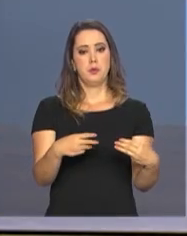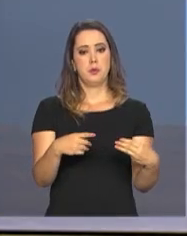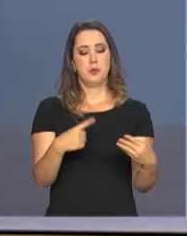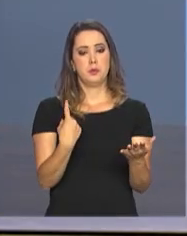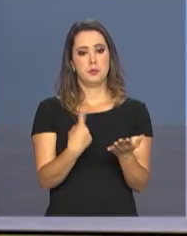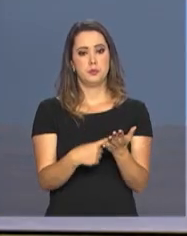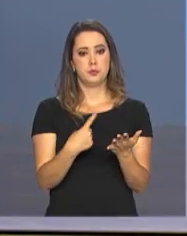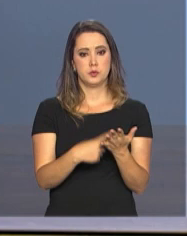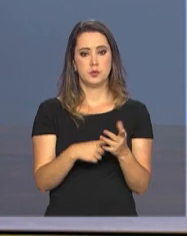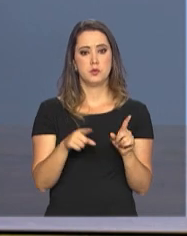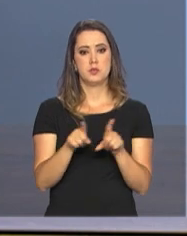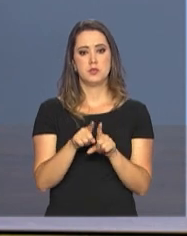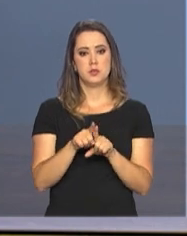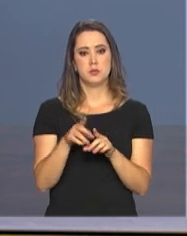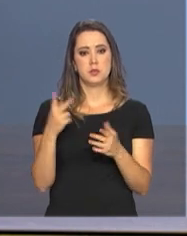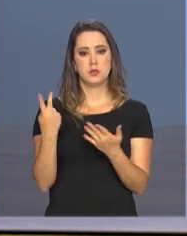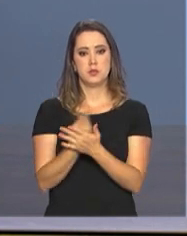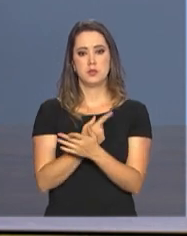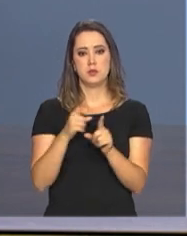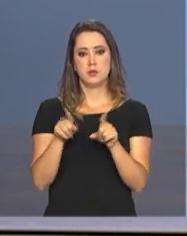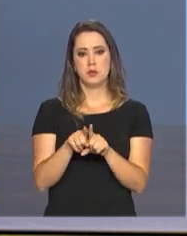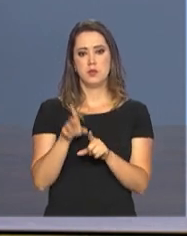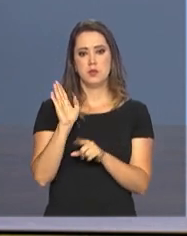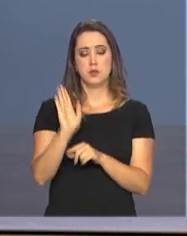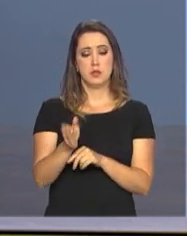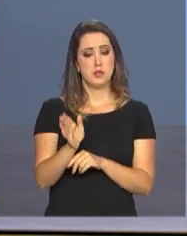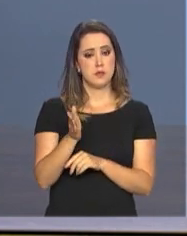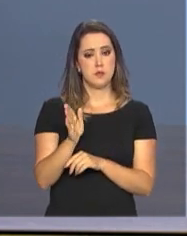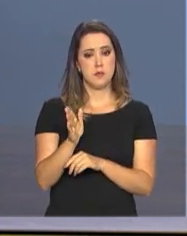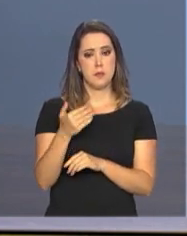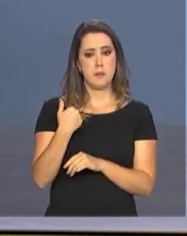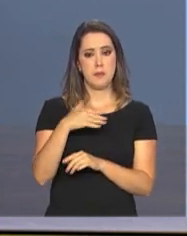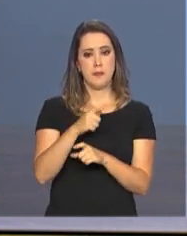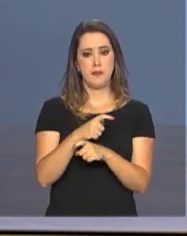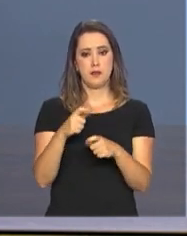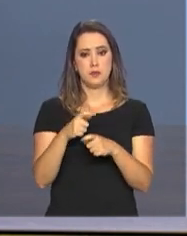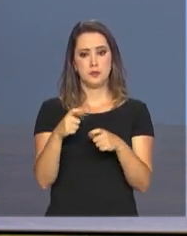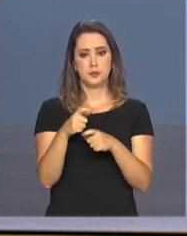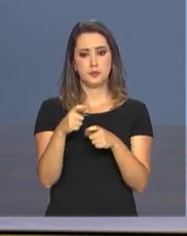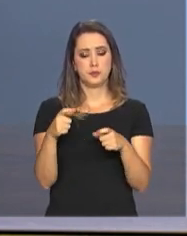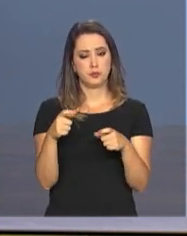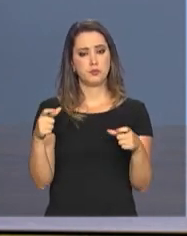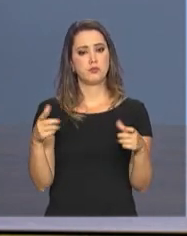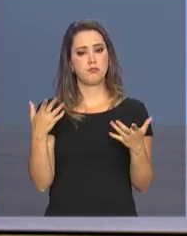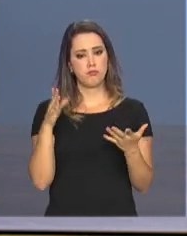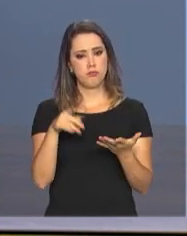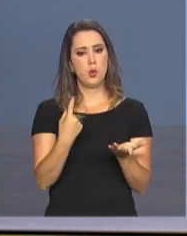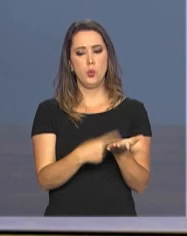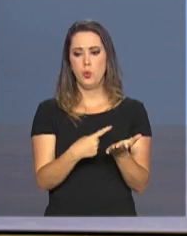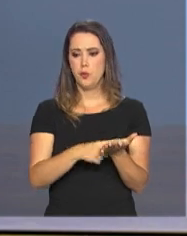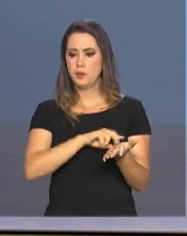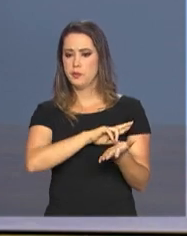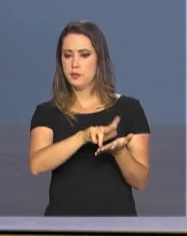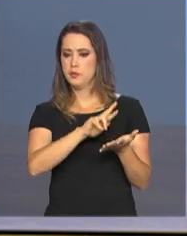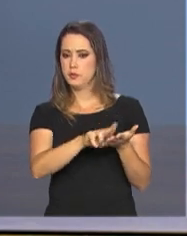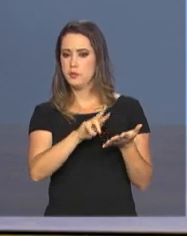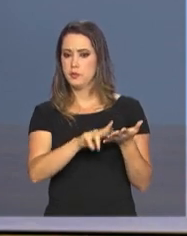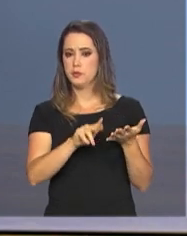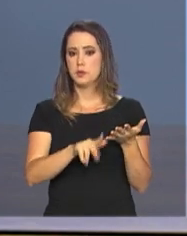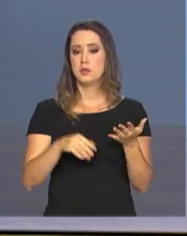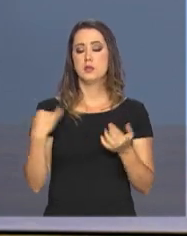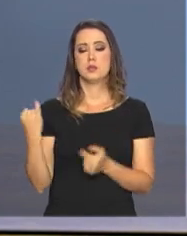agenda também está se tornando mais ampla e estão adquirindo